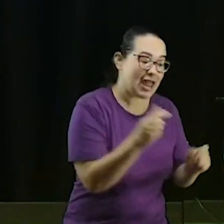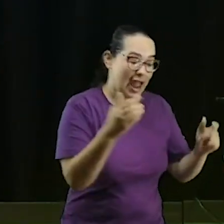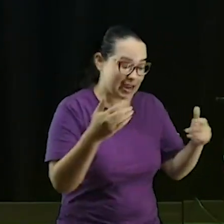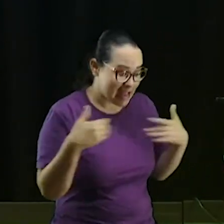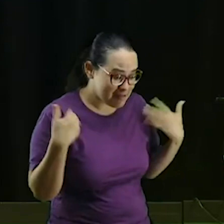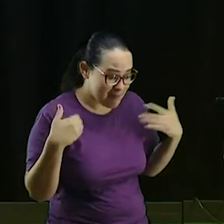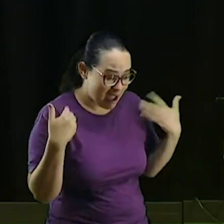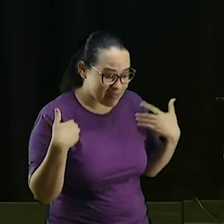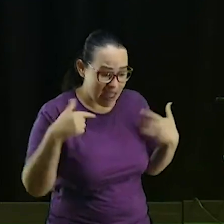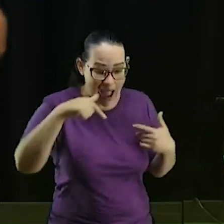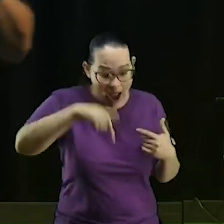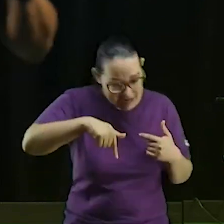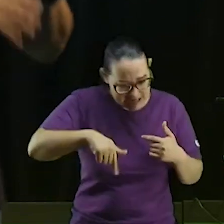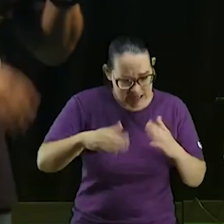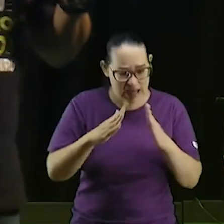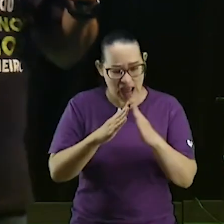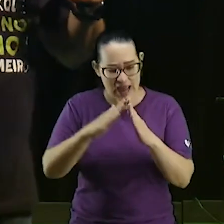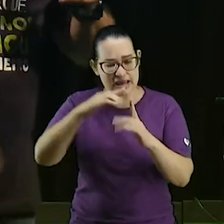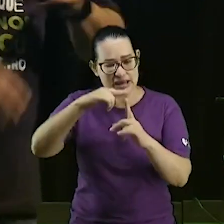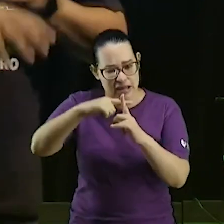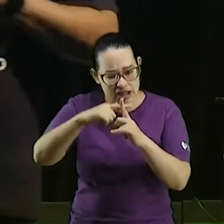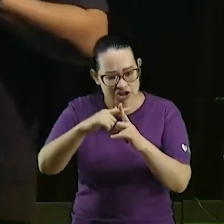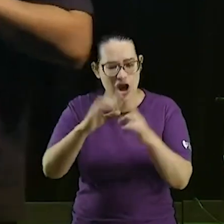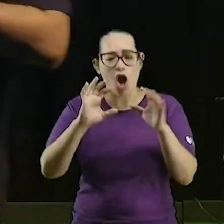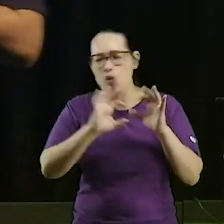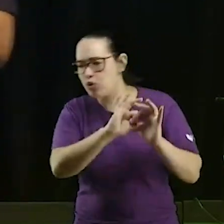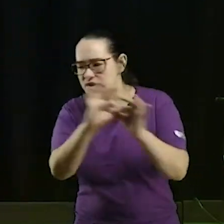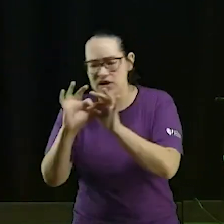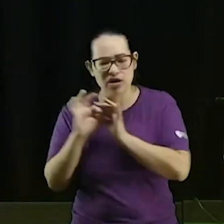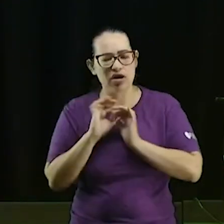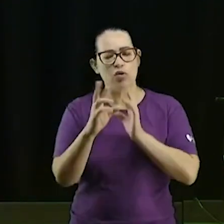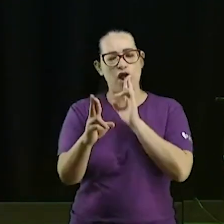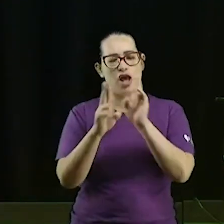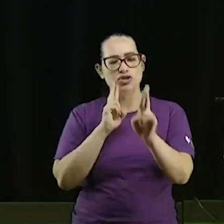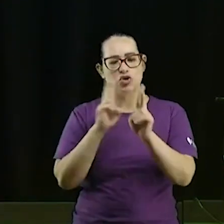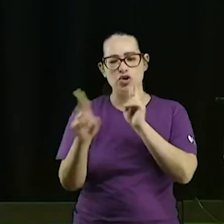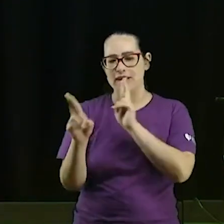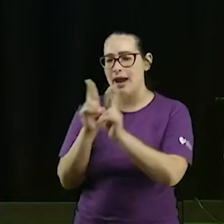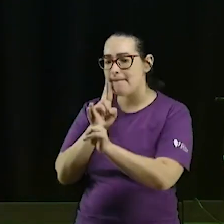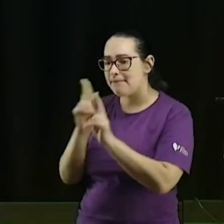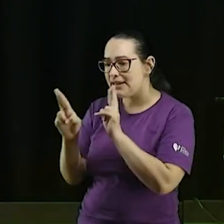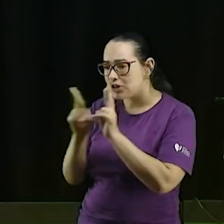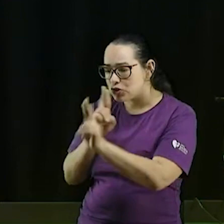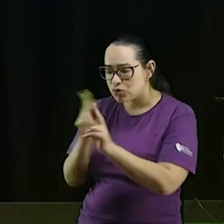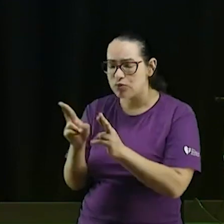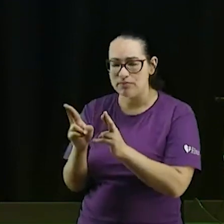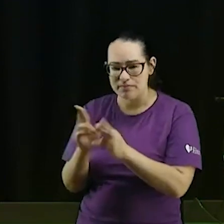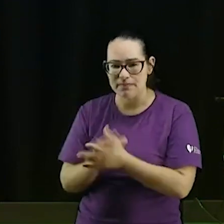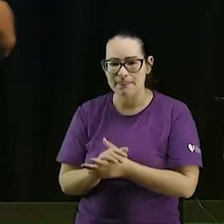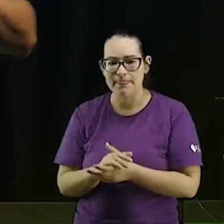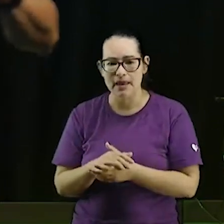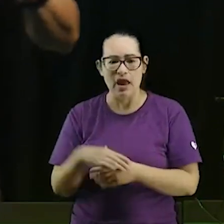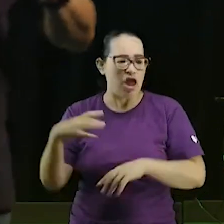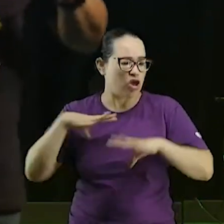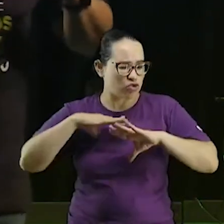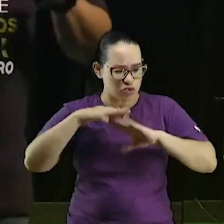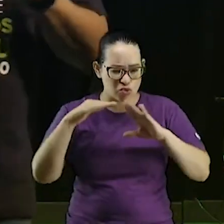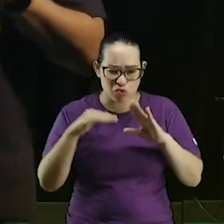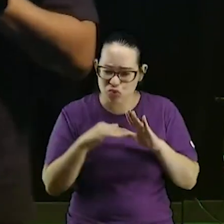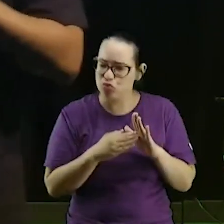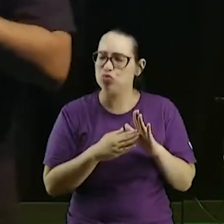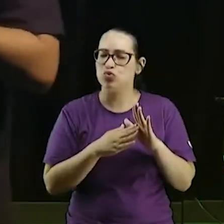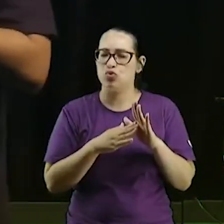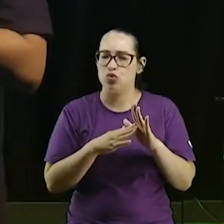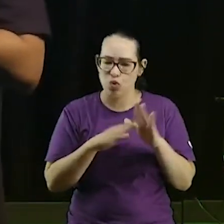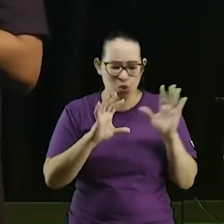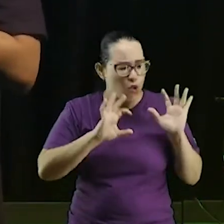a igreja é um lugar de relacionamento e comunhão é isso que a gente é a eclesia a assembleia é